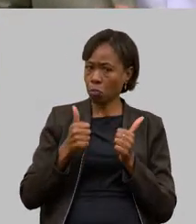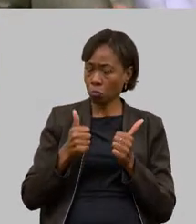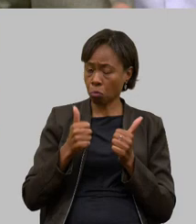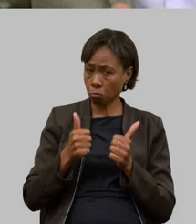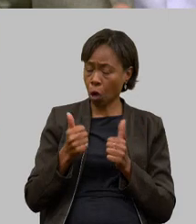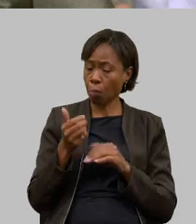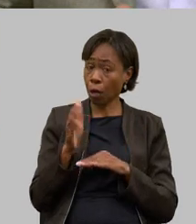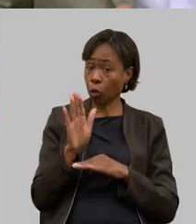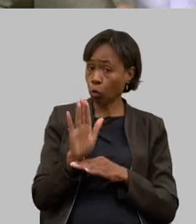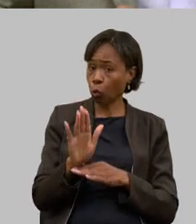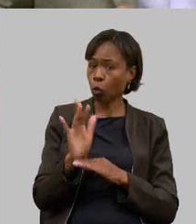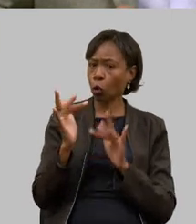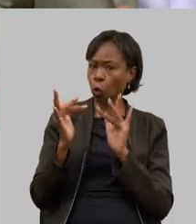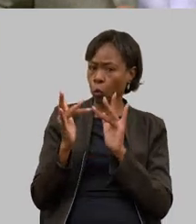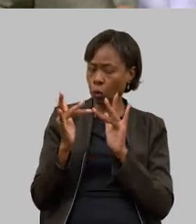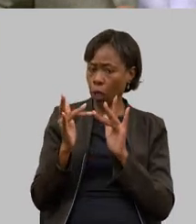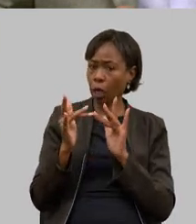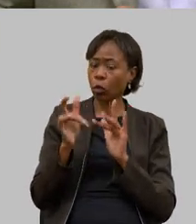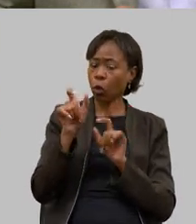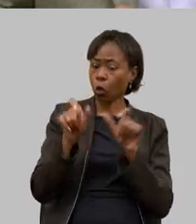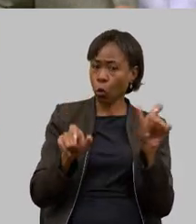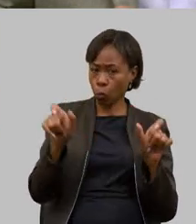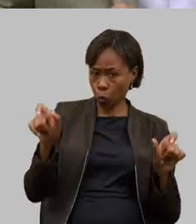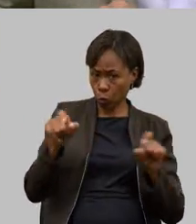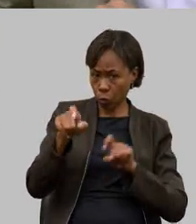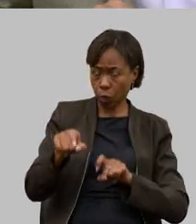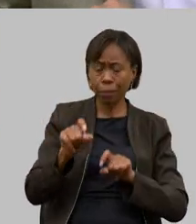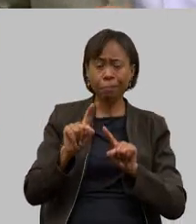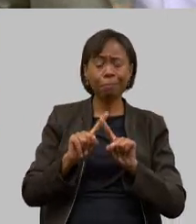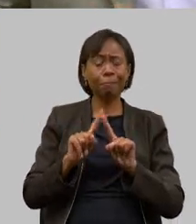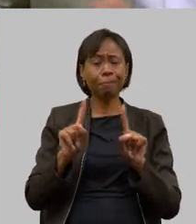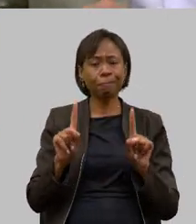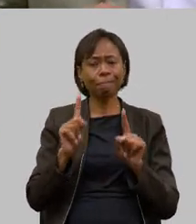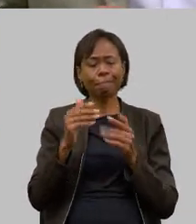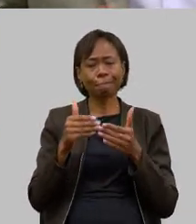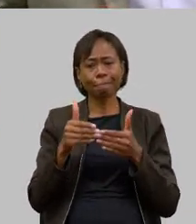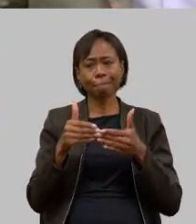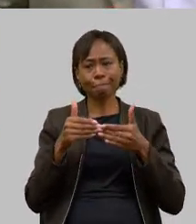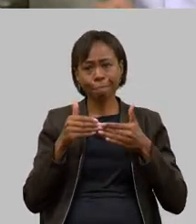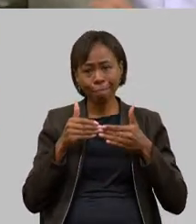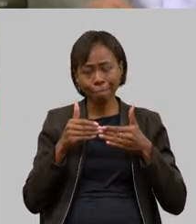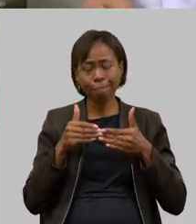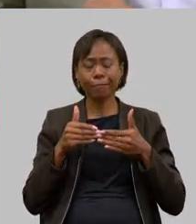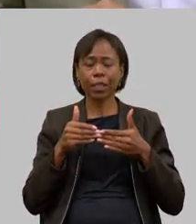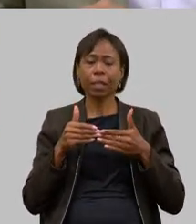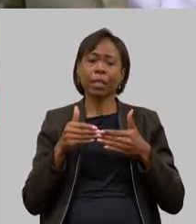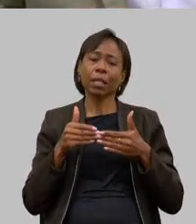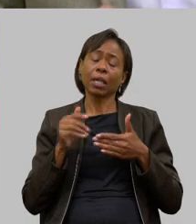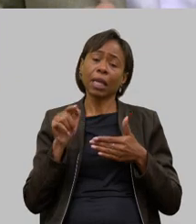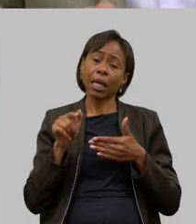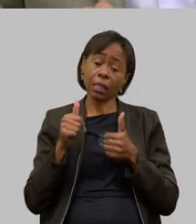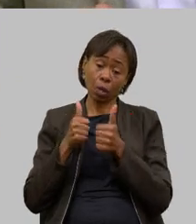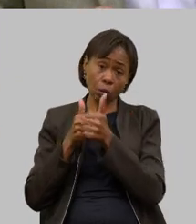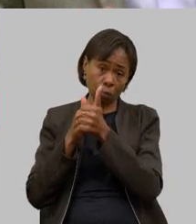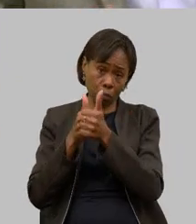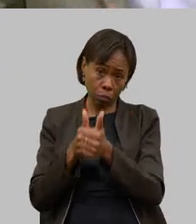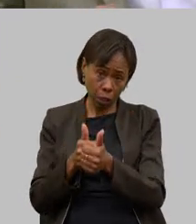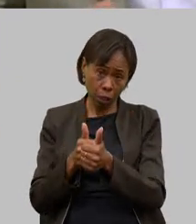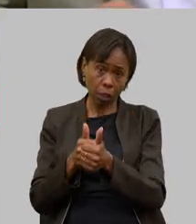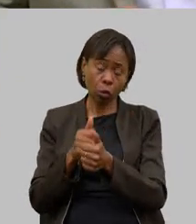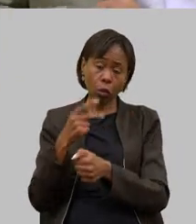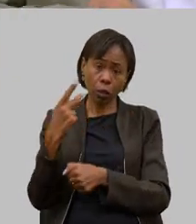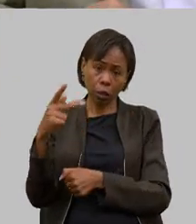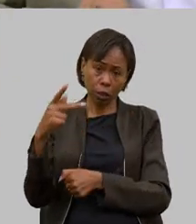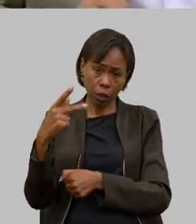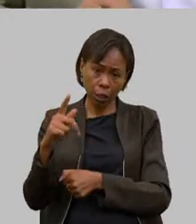produtor rural mas nós gostaríamos de pedir secretário Tales que esse mesmo acompanhamento que o senhor e a secretaria